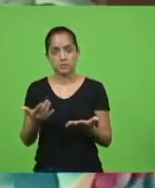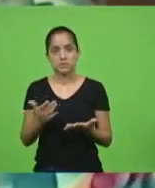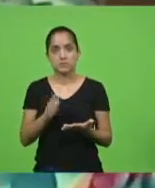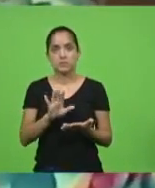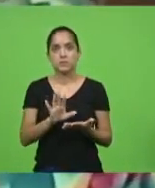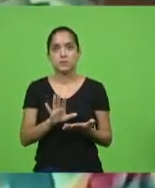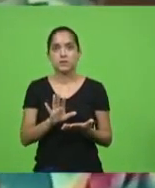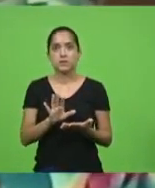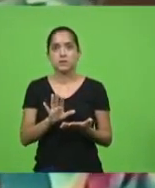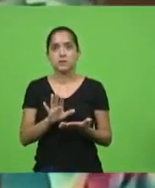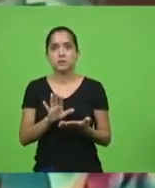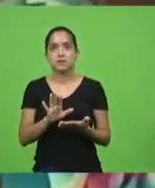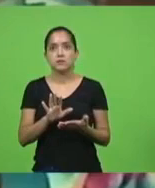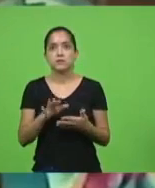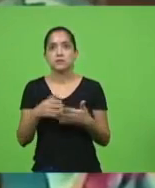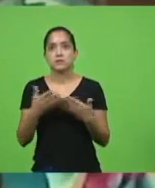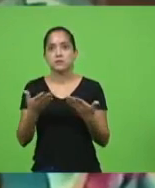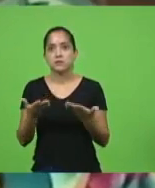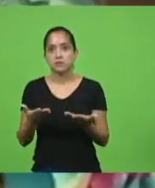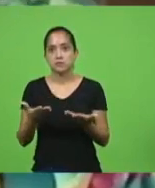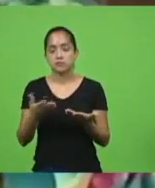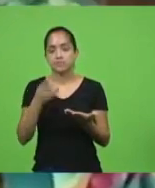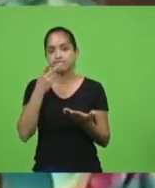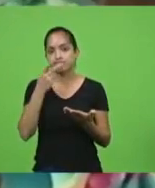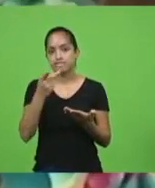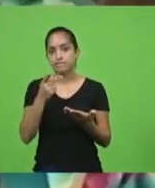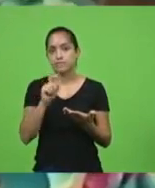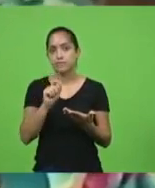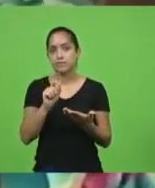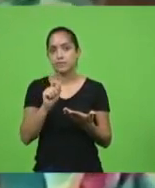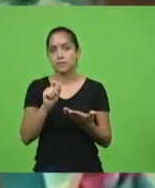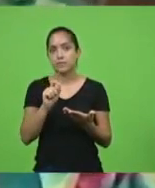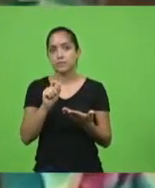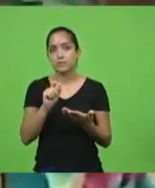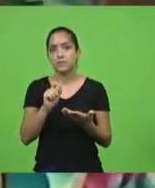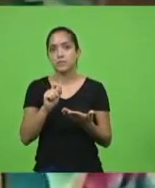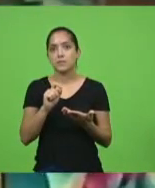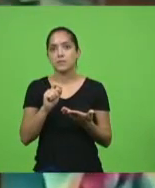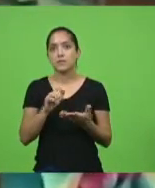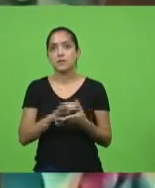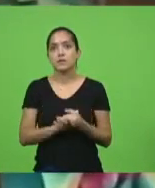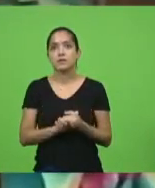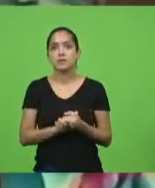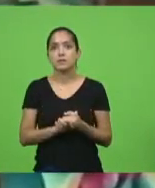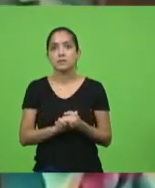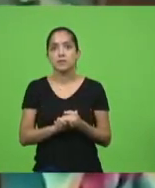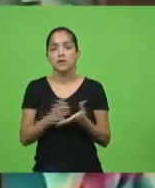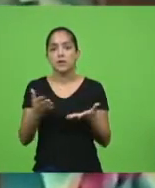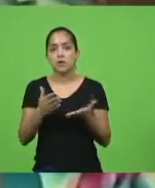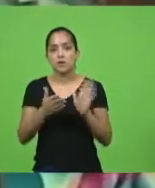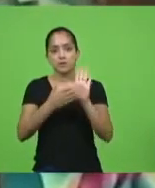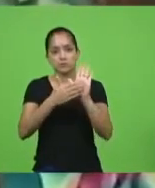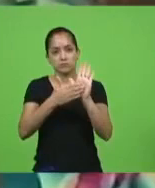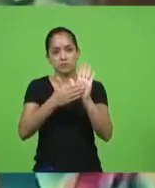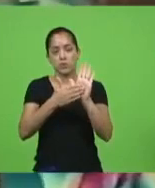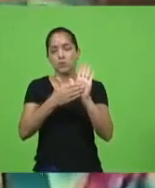e então quero dizer uma coisa assim, o governo tem que partir, ele botou agora uma propaganda